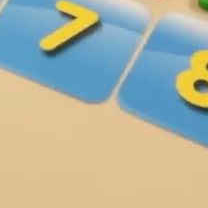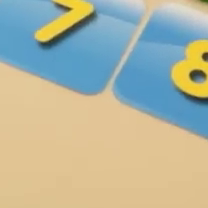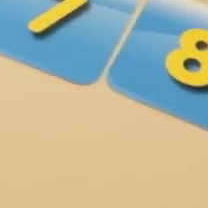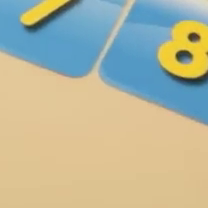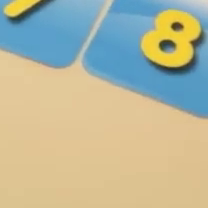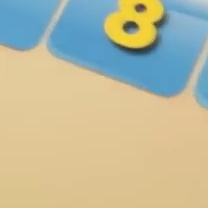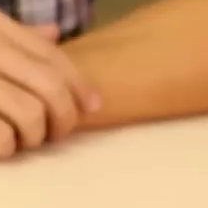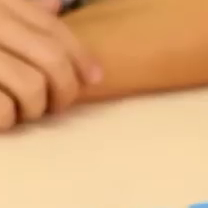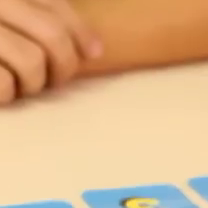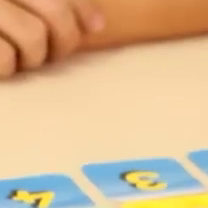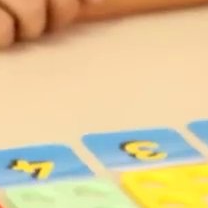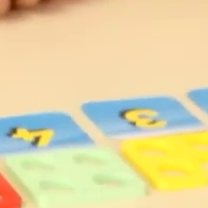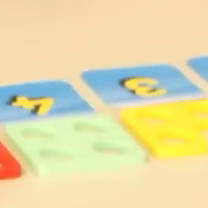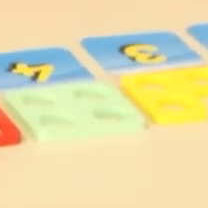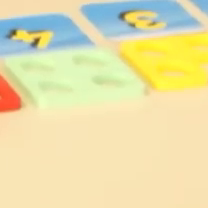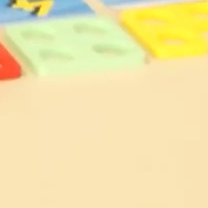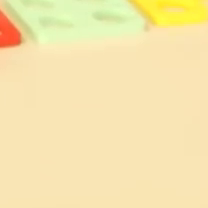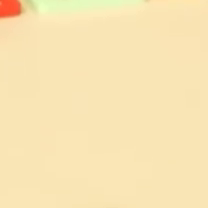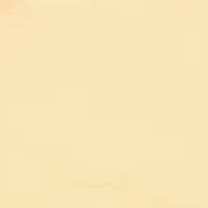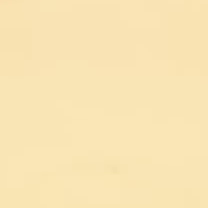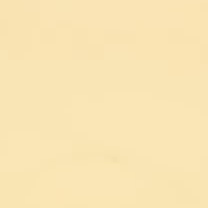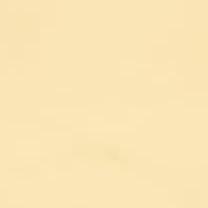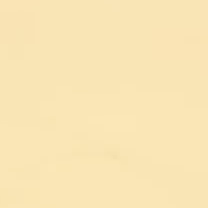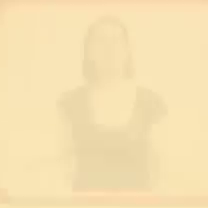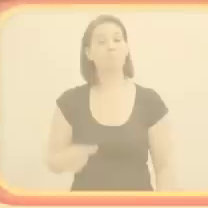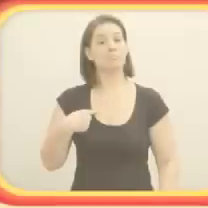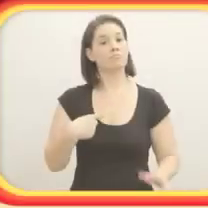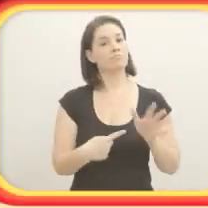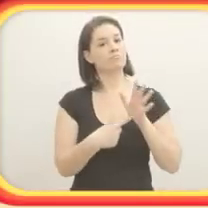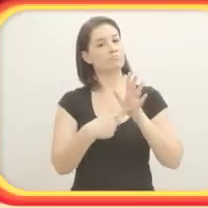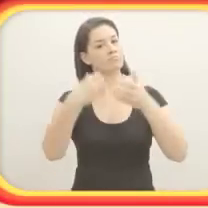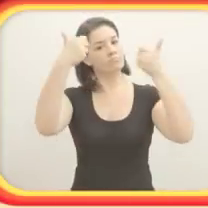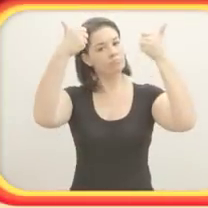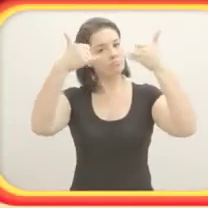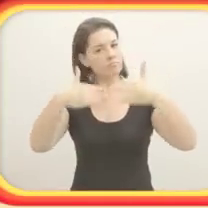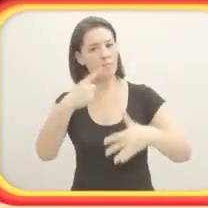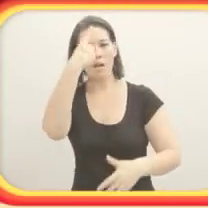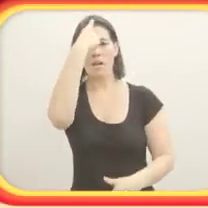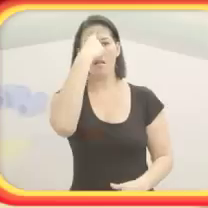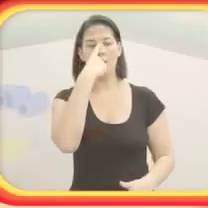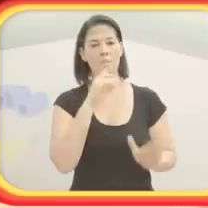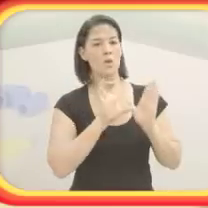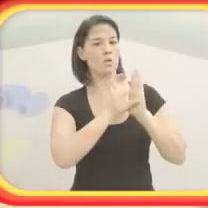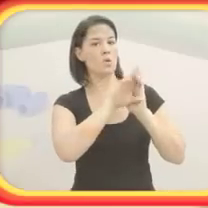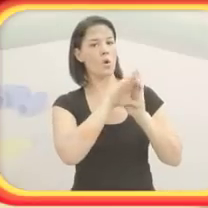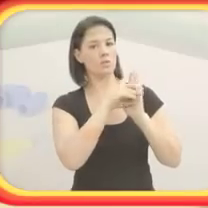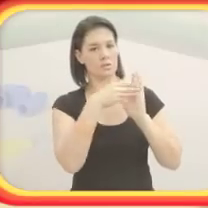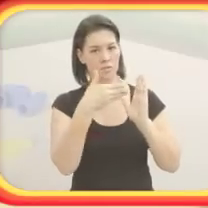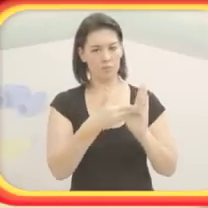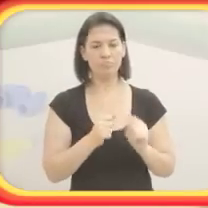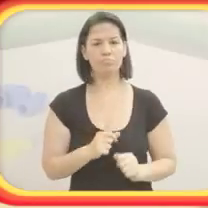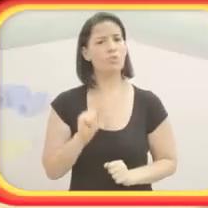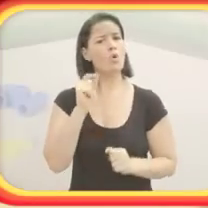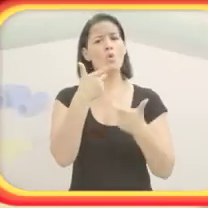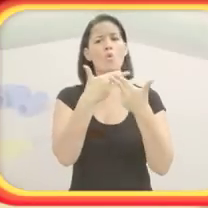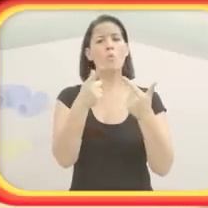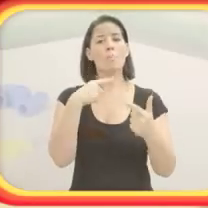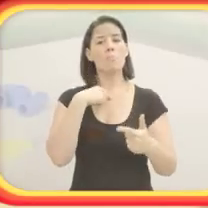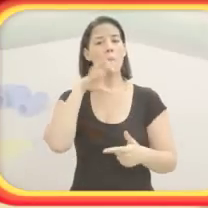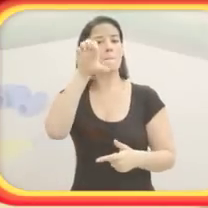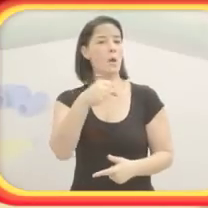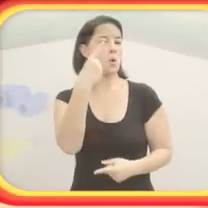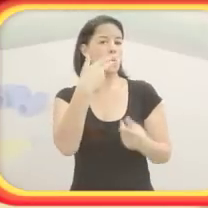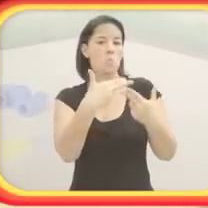placas coloridas acima dos cartões azuis com algarismos arábicos. Vou falar sobre imagem conceitual. Uma coisa é eu pegar